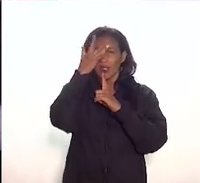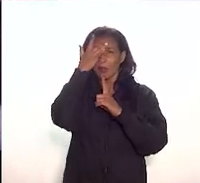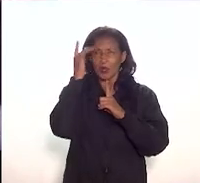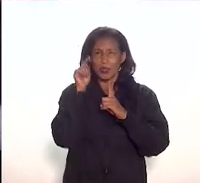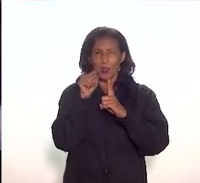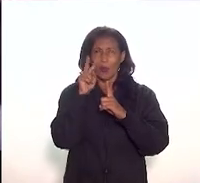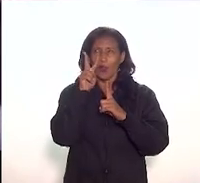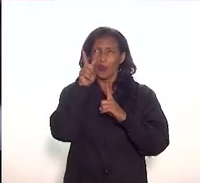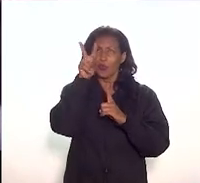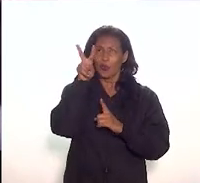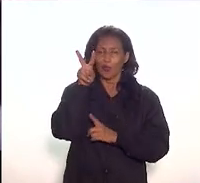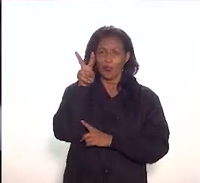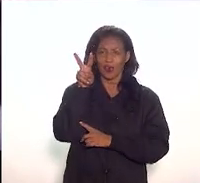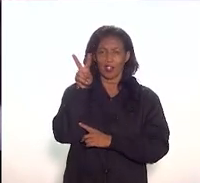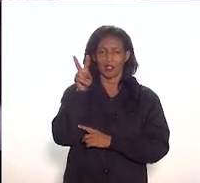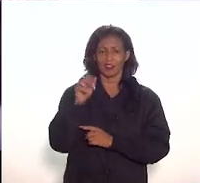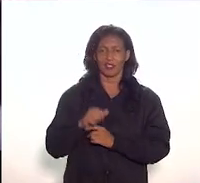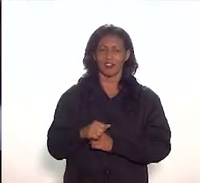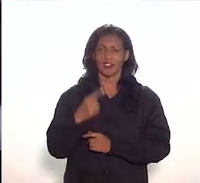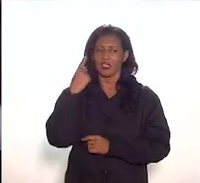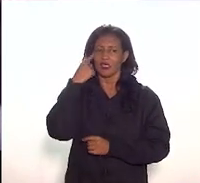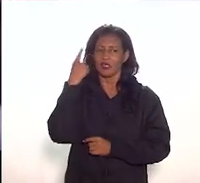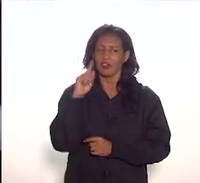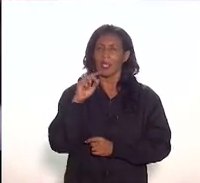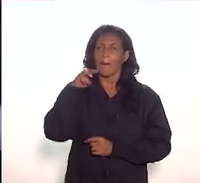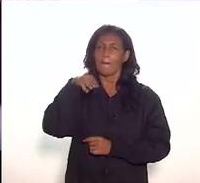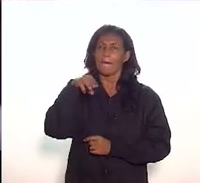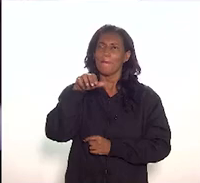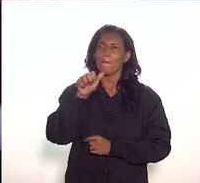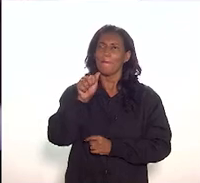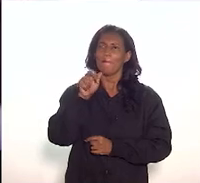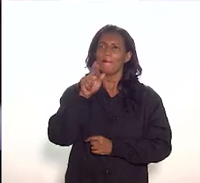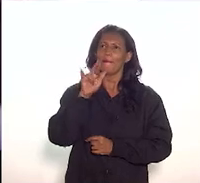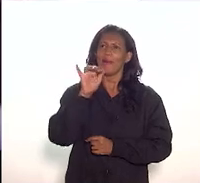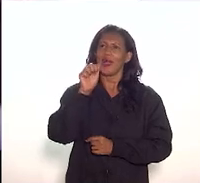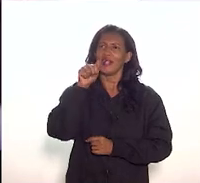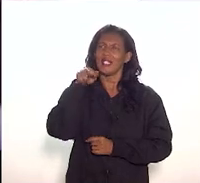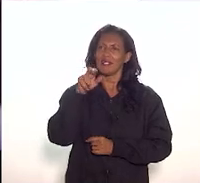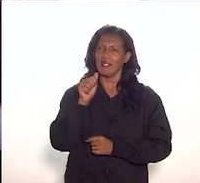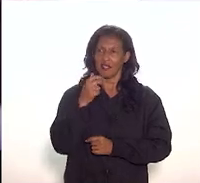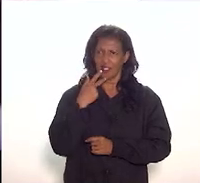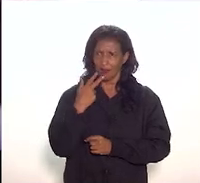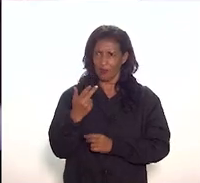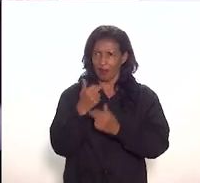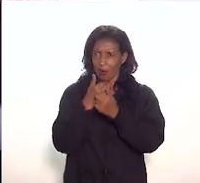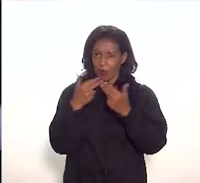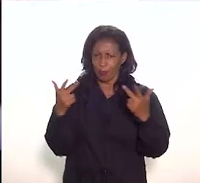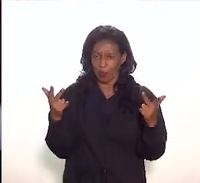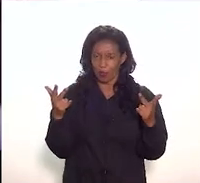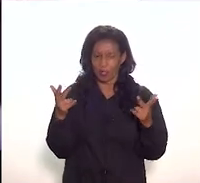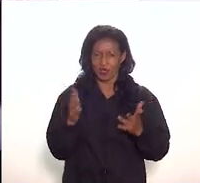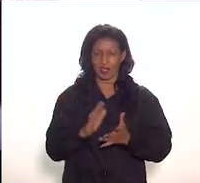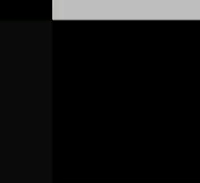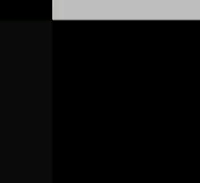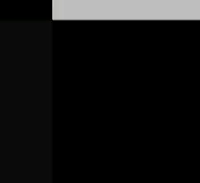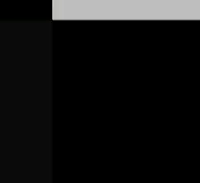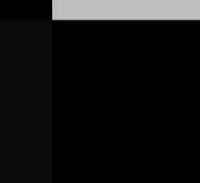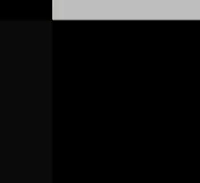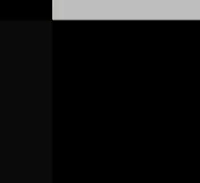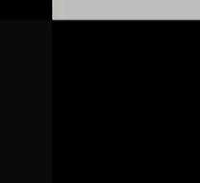Mariana eu não sei se Mariana vai querer falar ter algumas considerações ou não hein Mariana